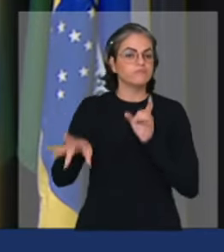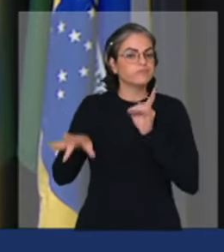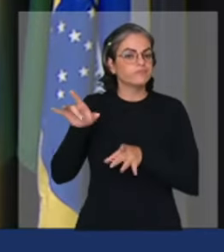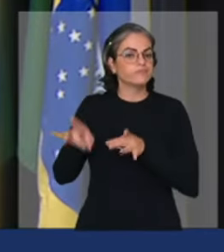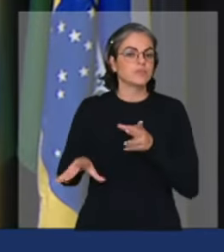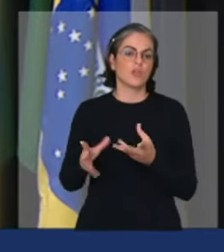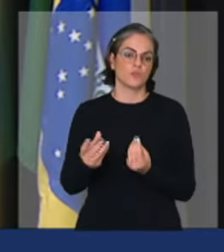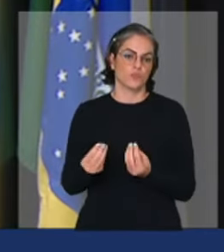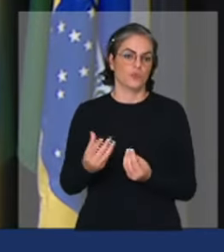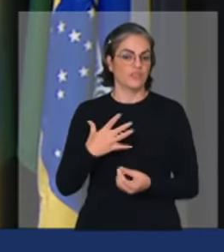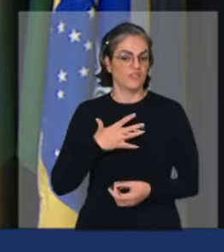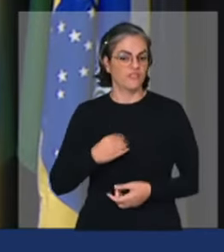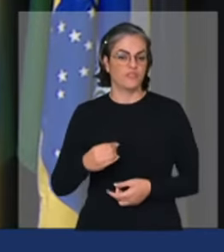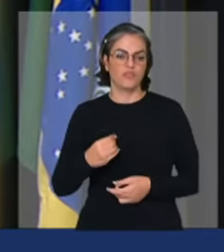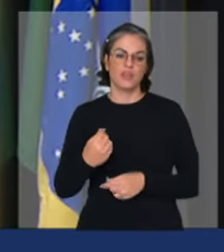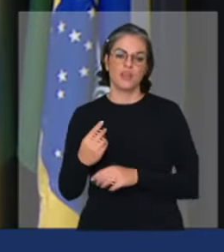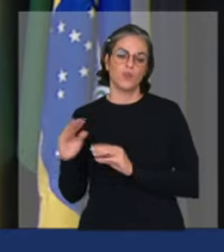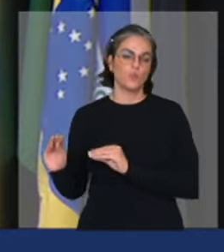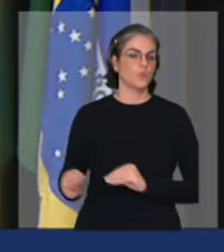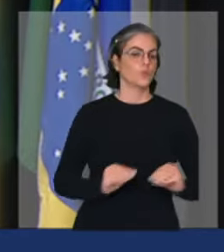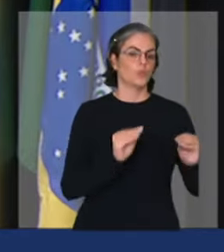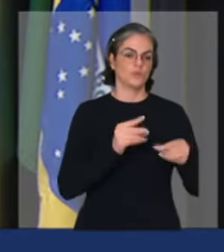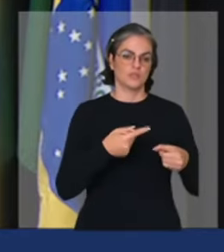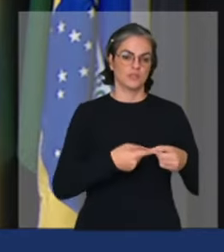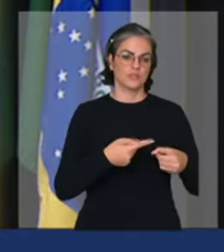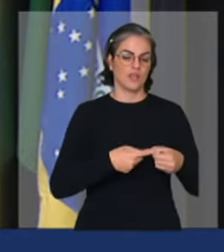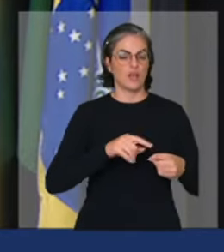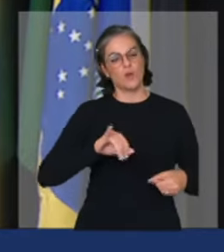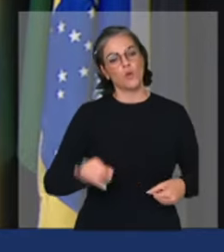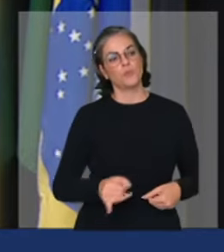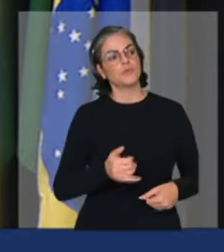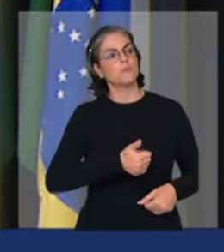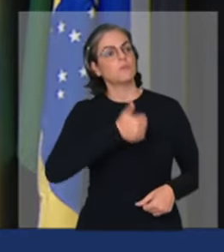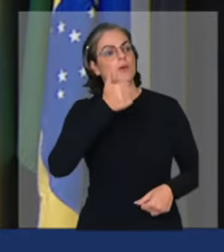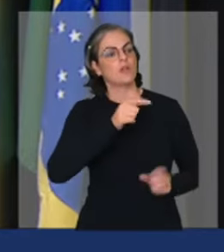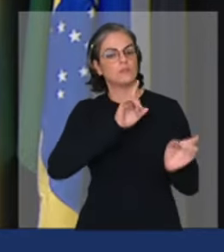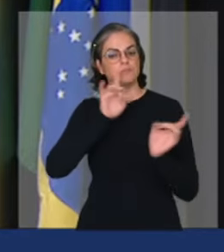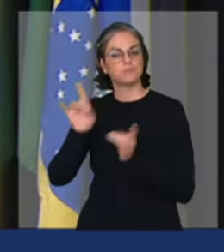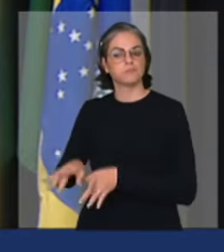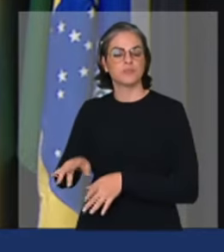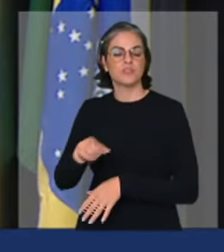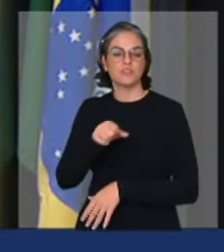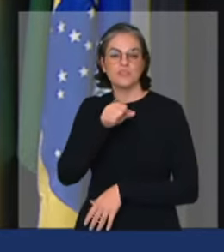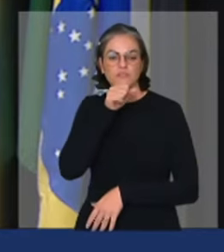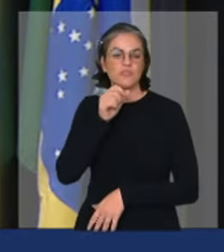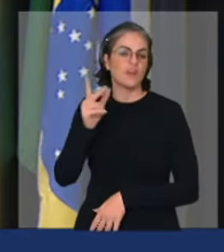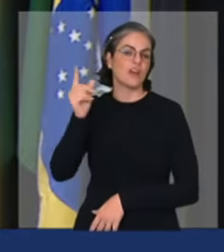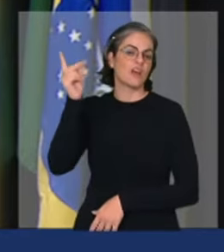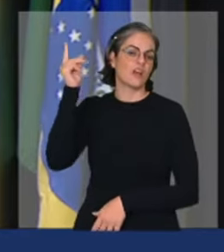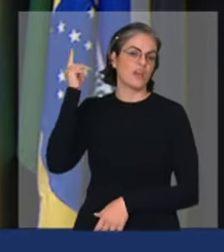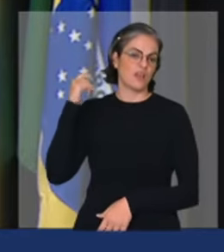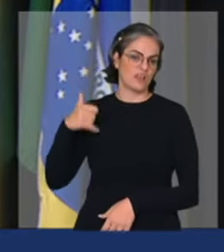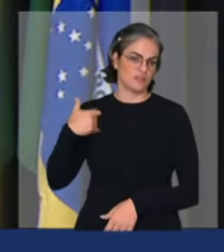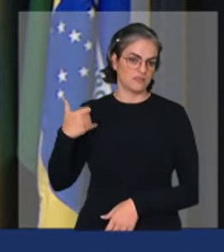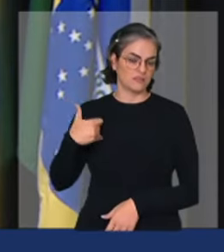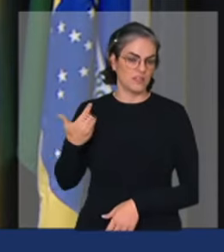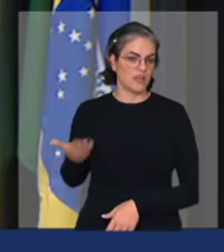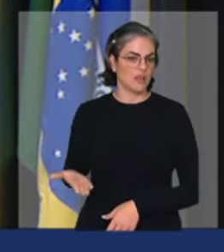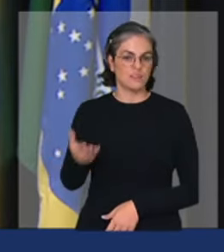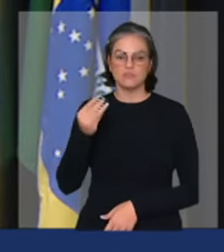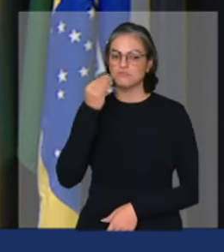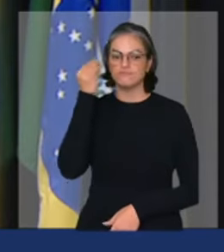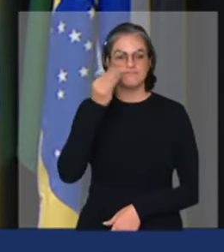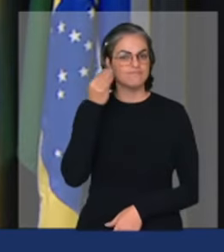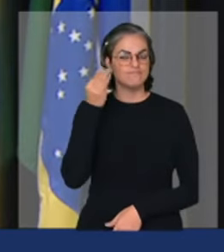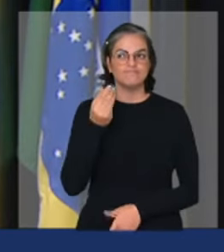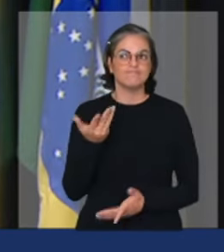buscam oportunidades melhores na cidade e o campo acaba ficando nas mãos de agricultores mais velhos que não tem experiência